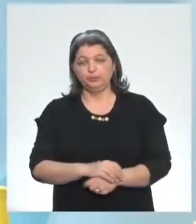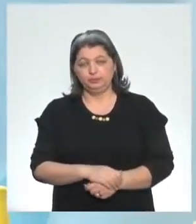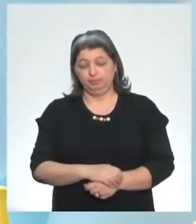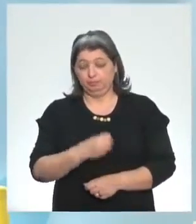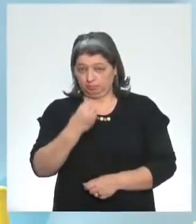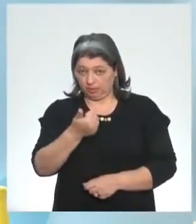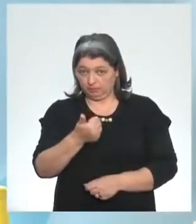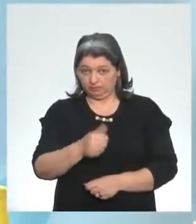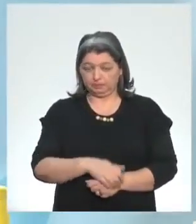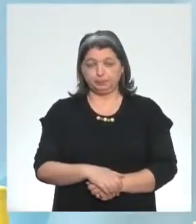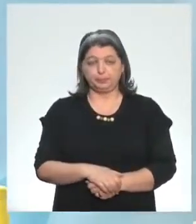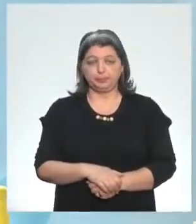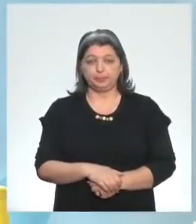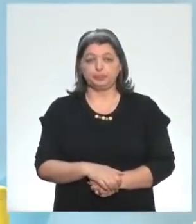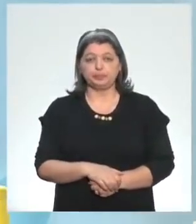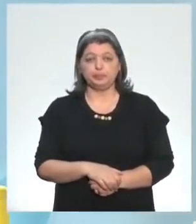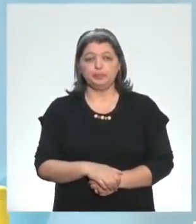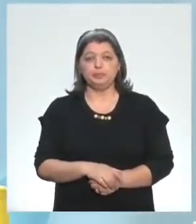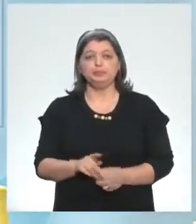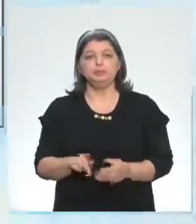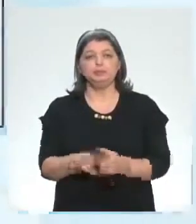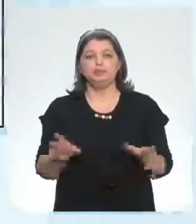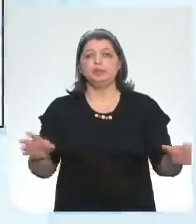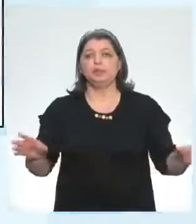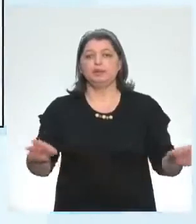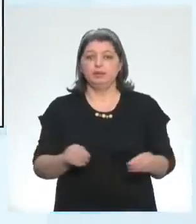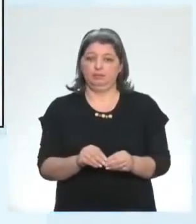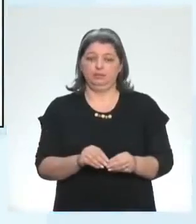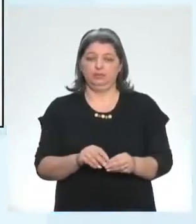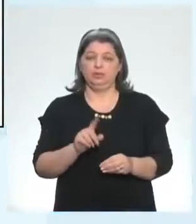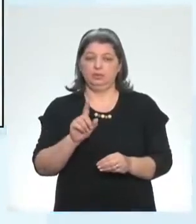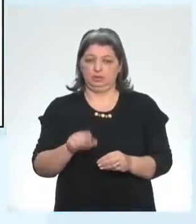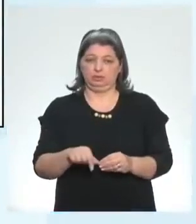Tudo bem? Forma reduzida aqui do have.